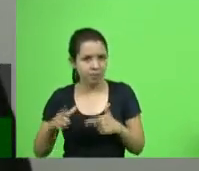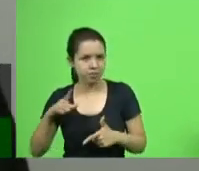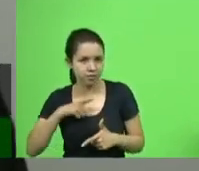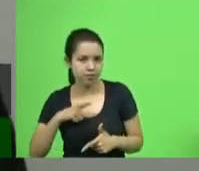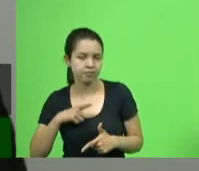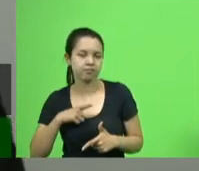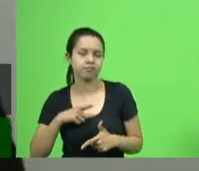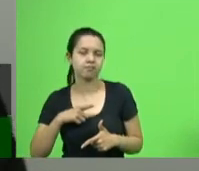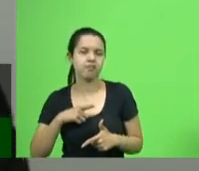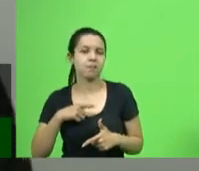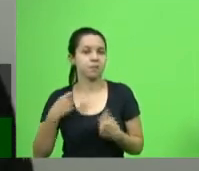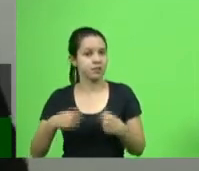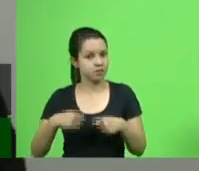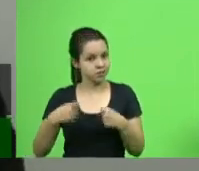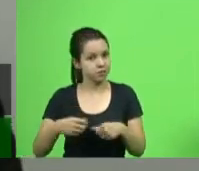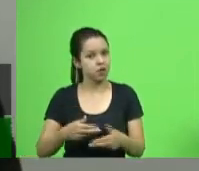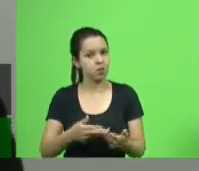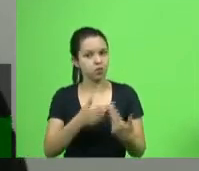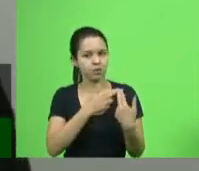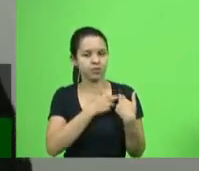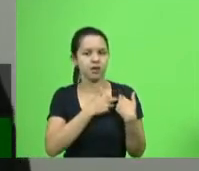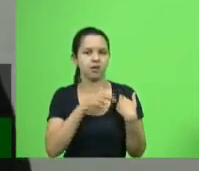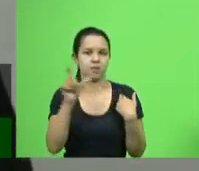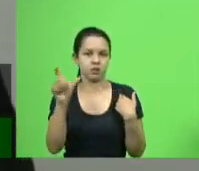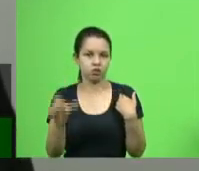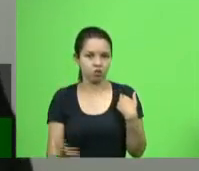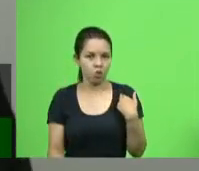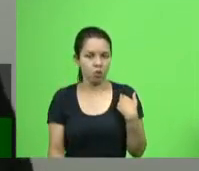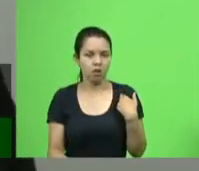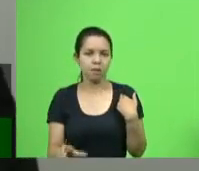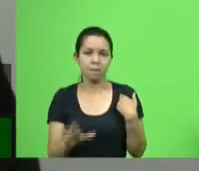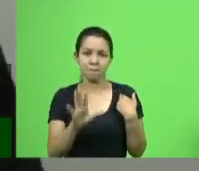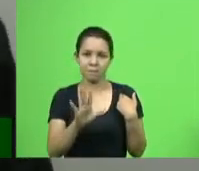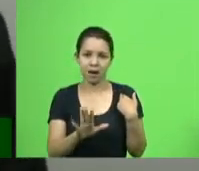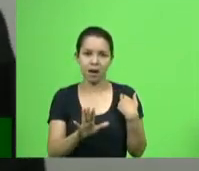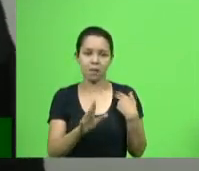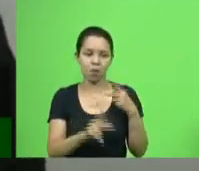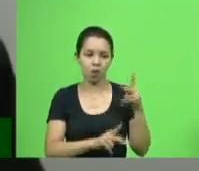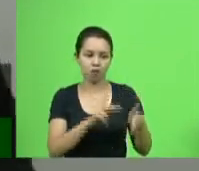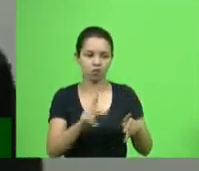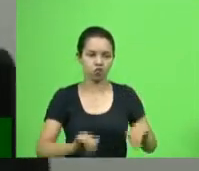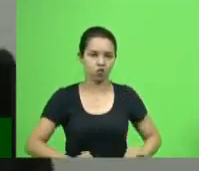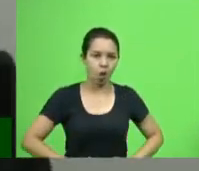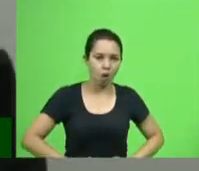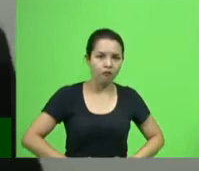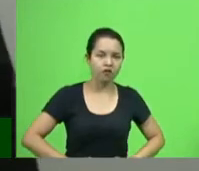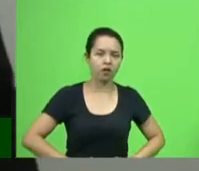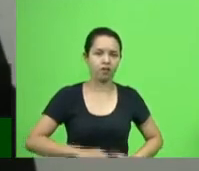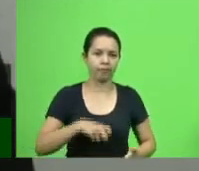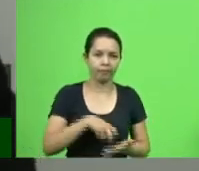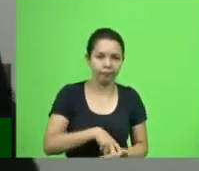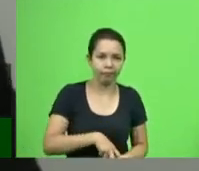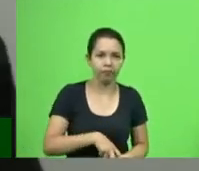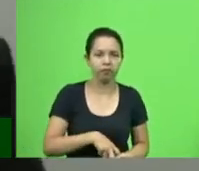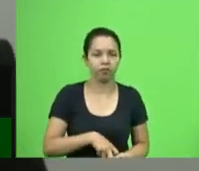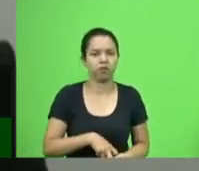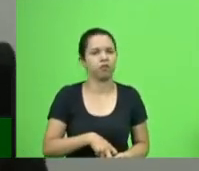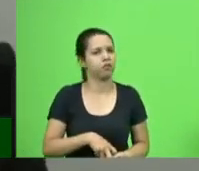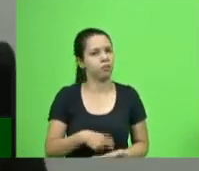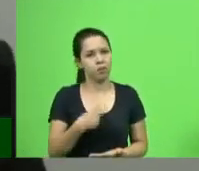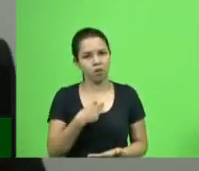Responsabilize quem fez. Agora, não penalize o povo. É isso que está acontecendo. Ah, tem um problema, eu não vou